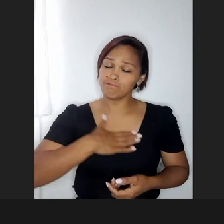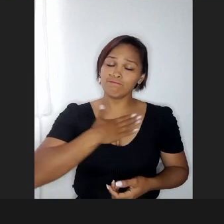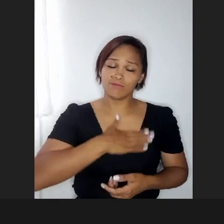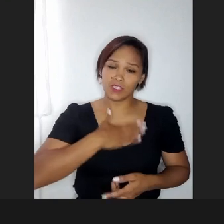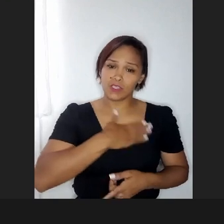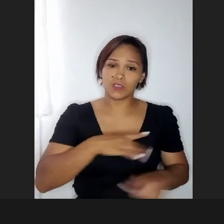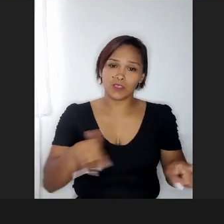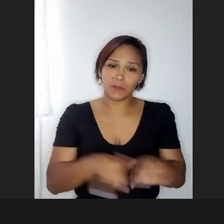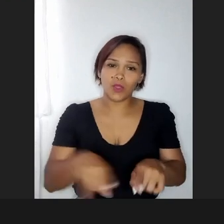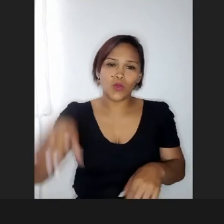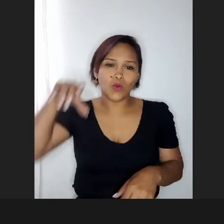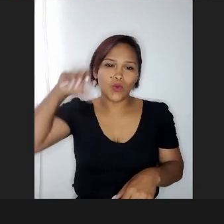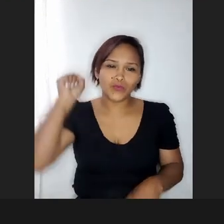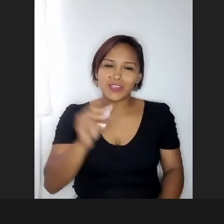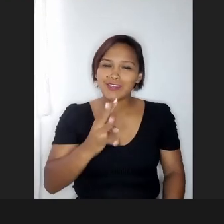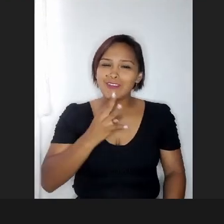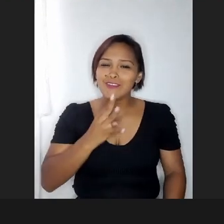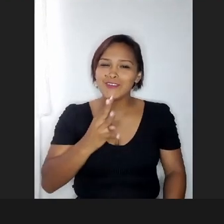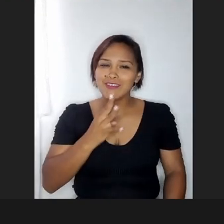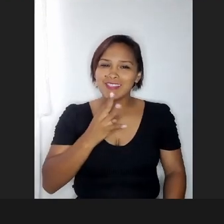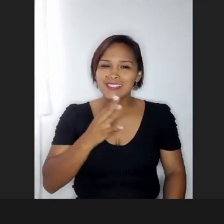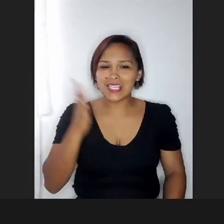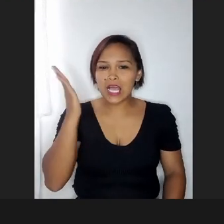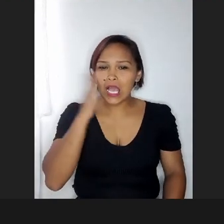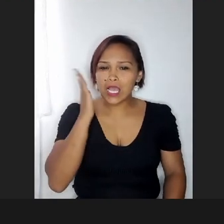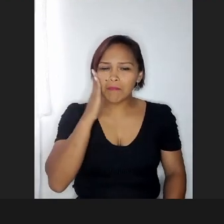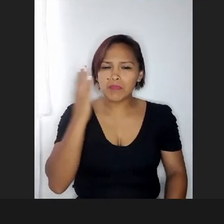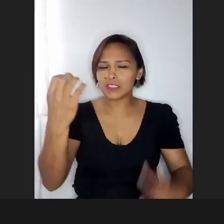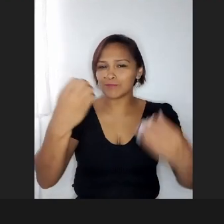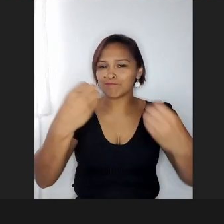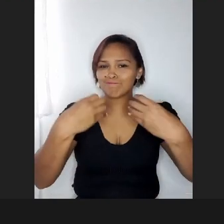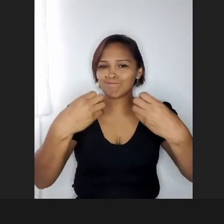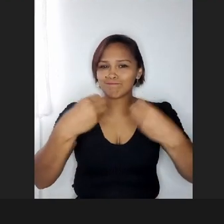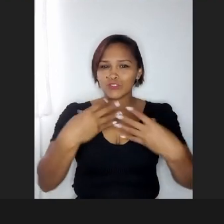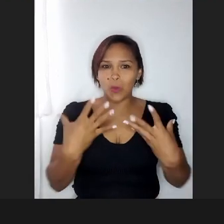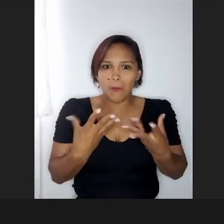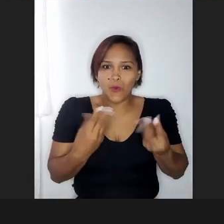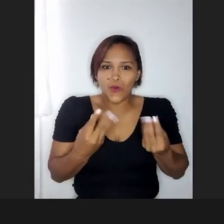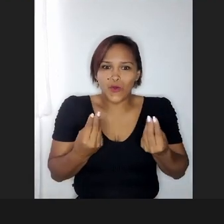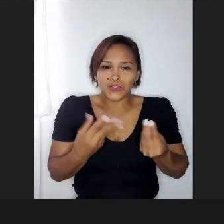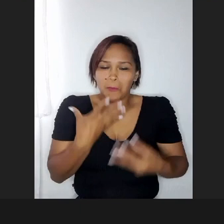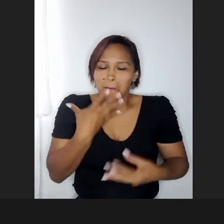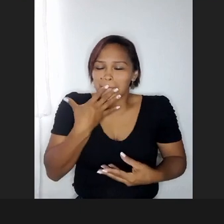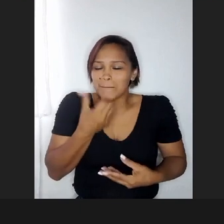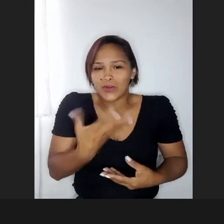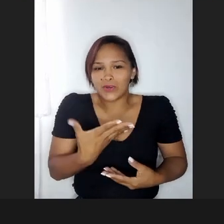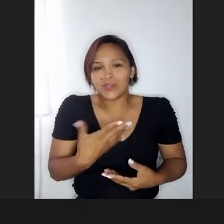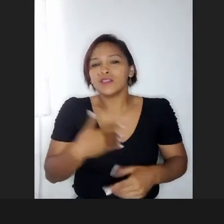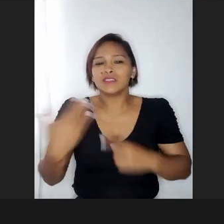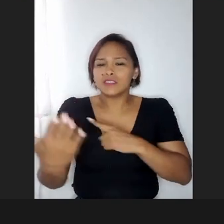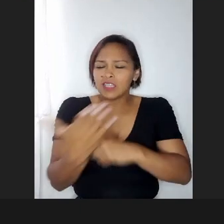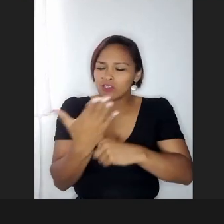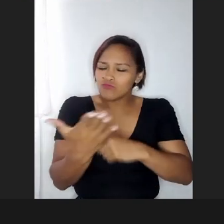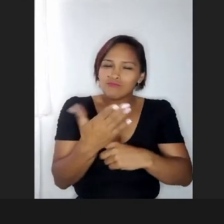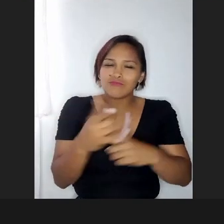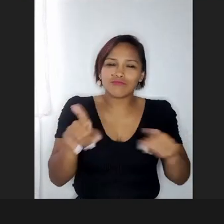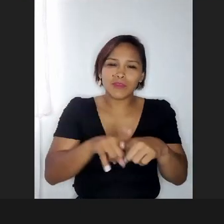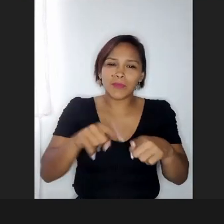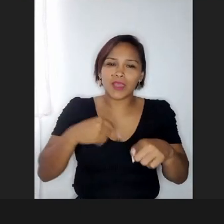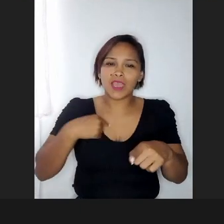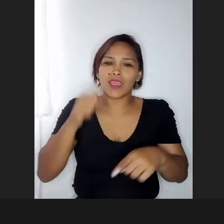ouvir, te conhecer, viu? Me ensinou também muito, ajudou muito também aqui na minha